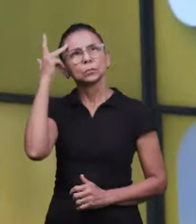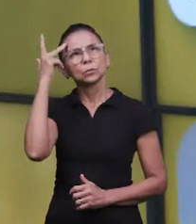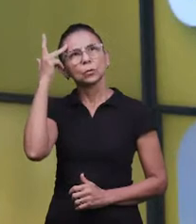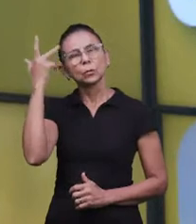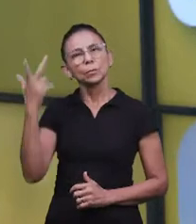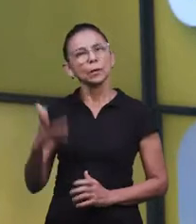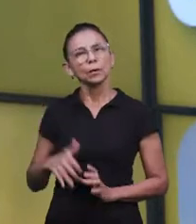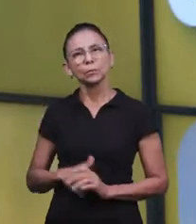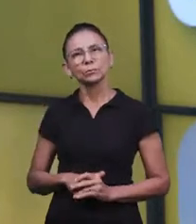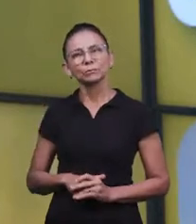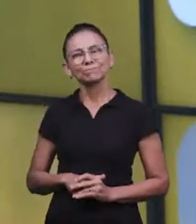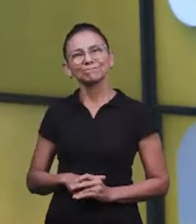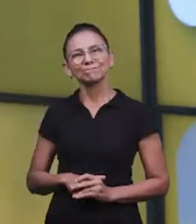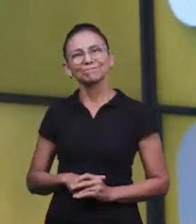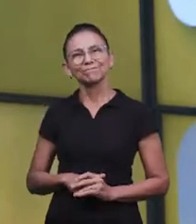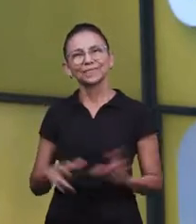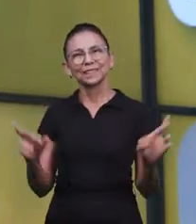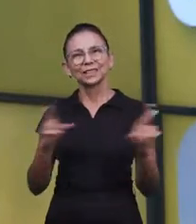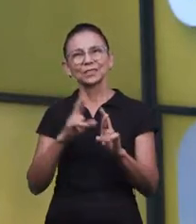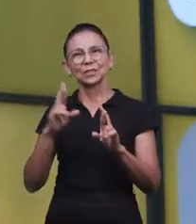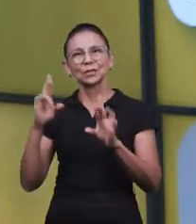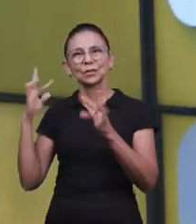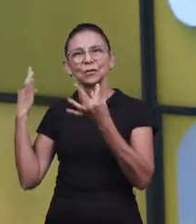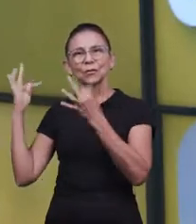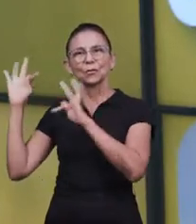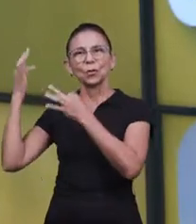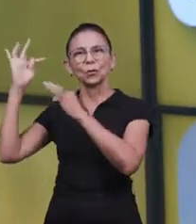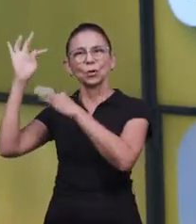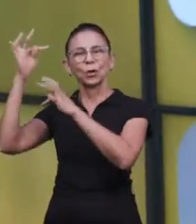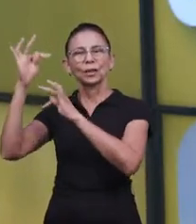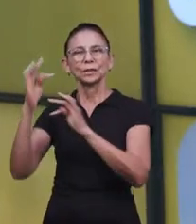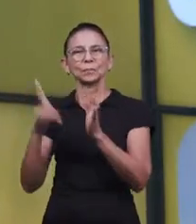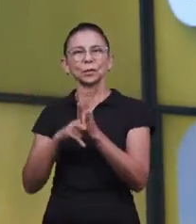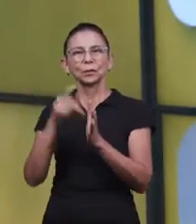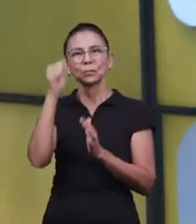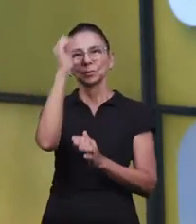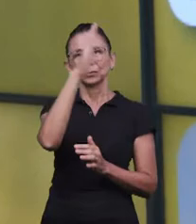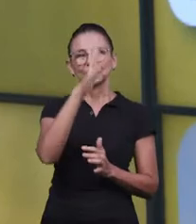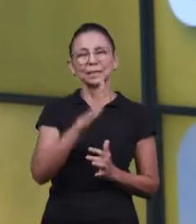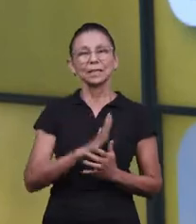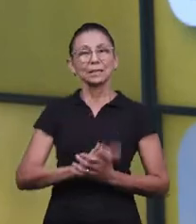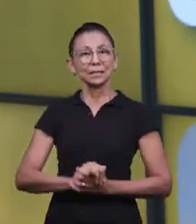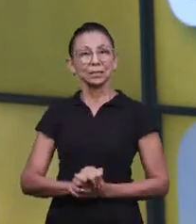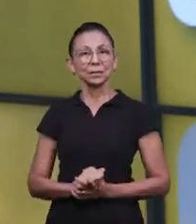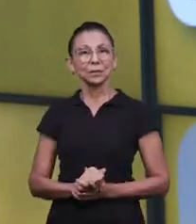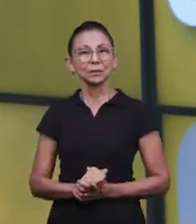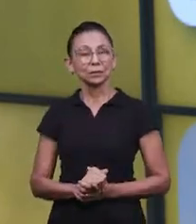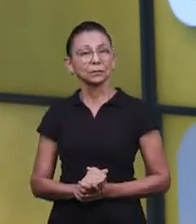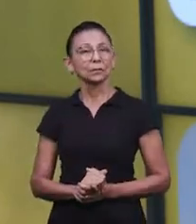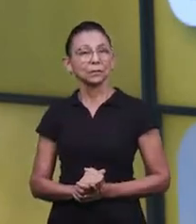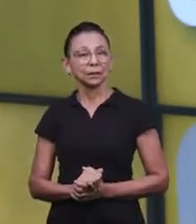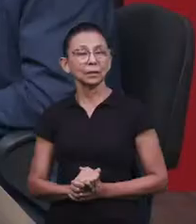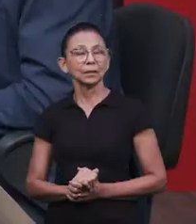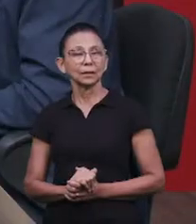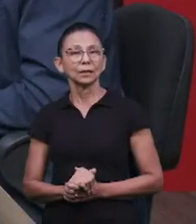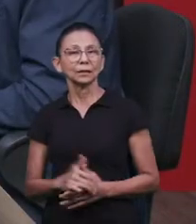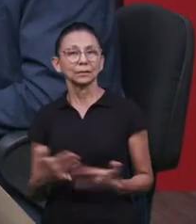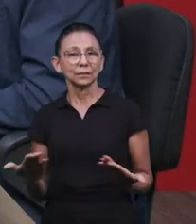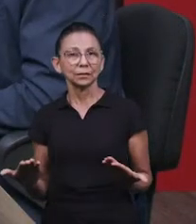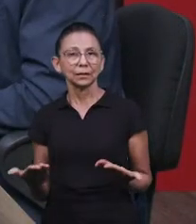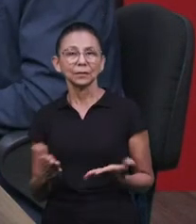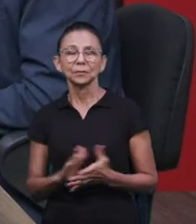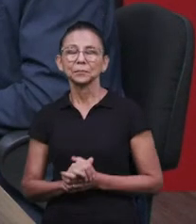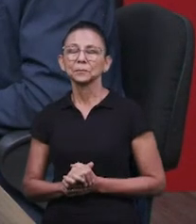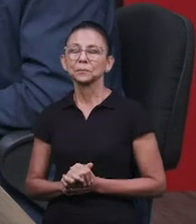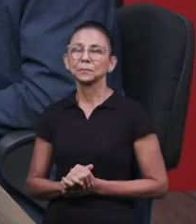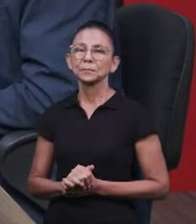acontecer ligado ao folclore brasileiro, né, porque eles dizem que estão ali com base, inclusive, na BNCC,